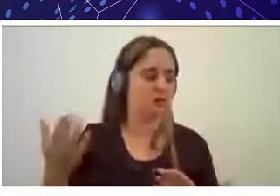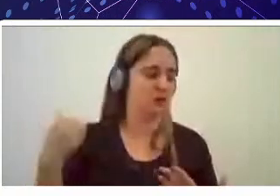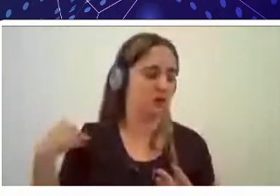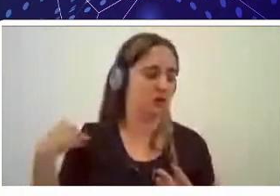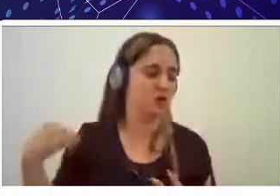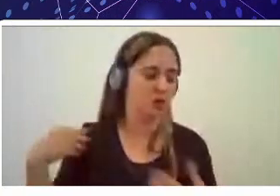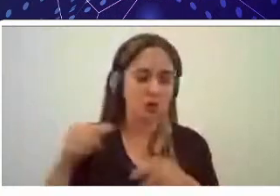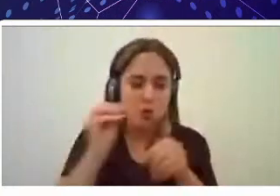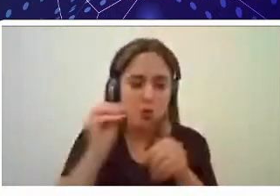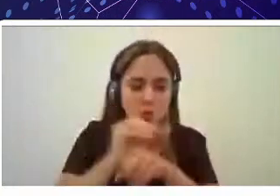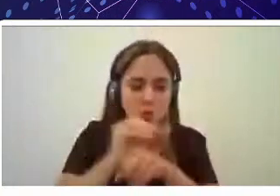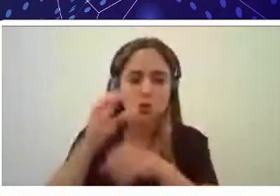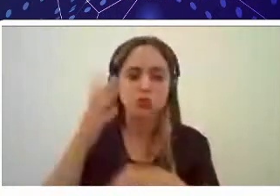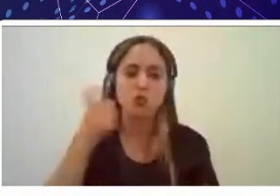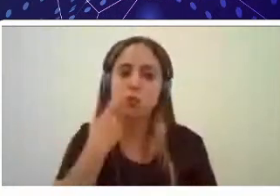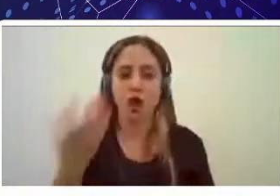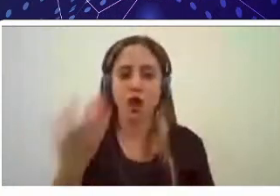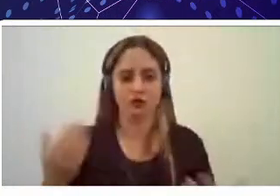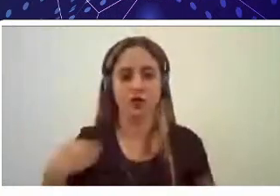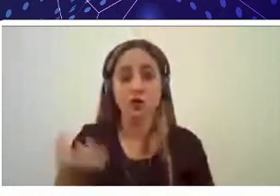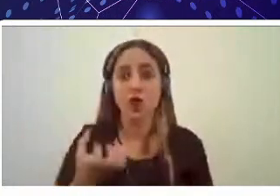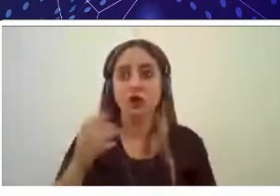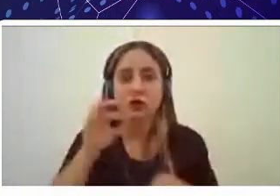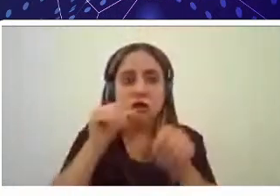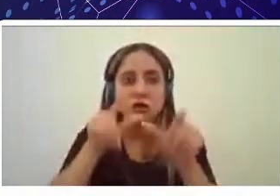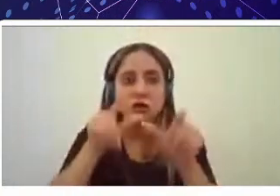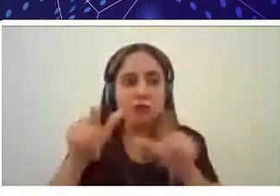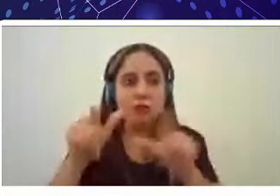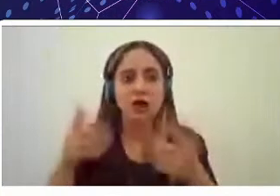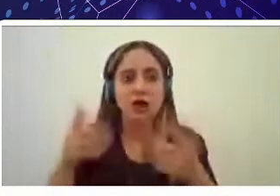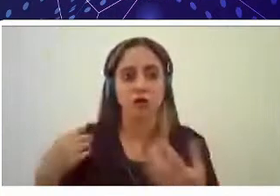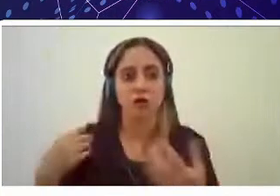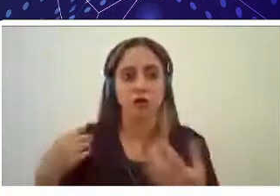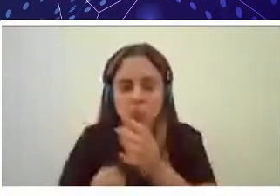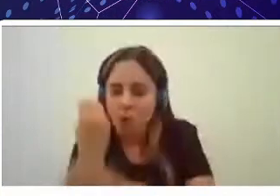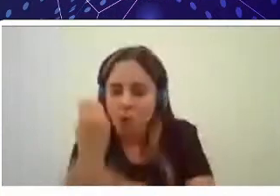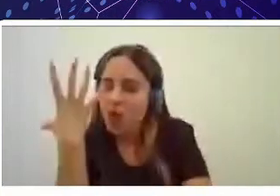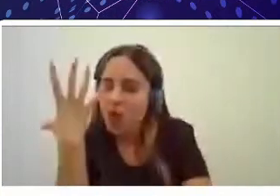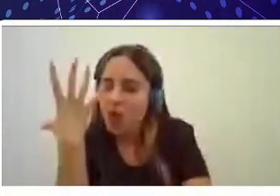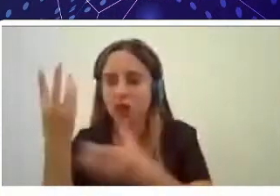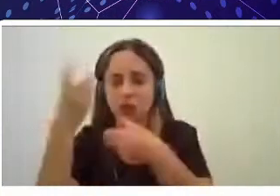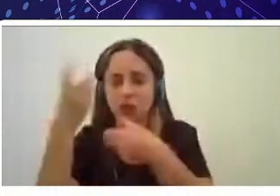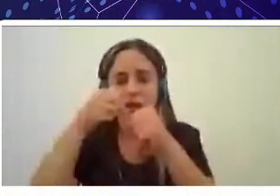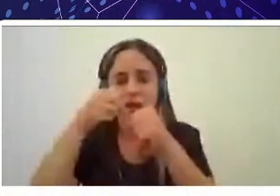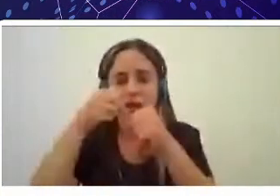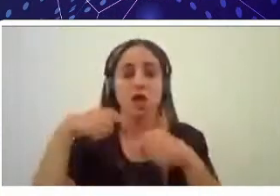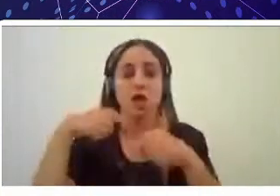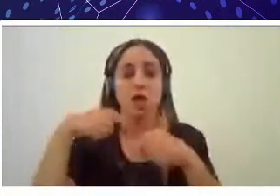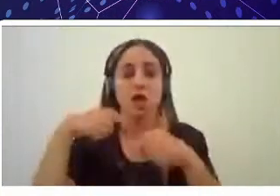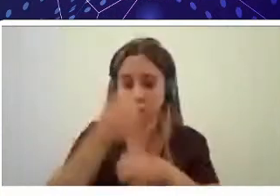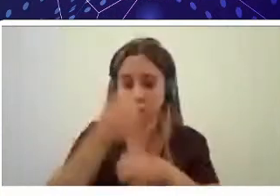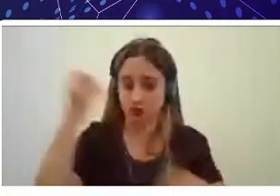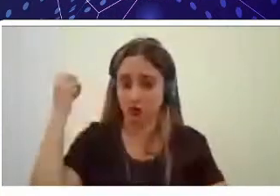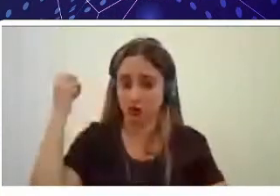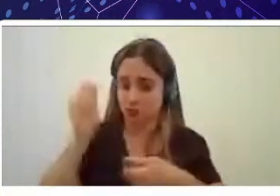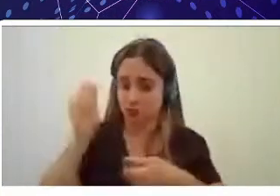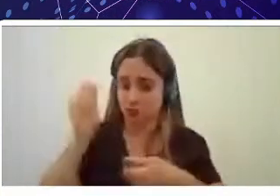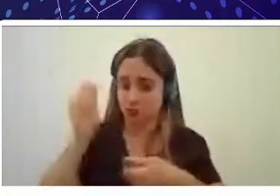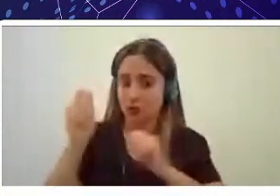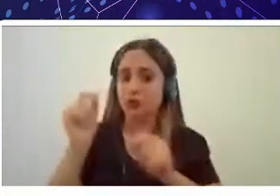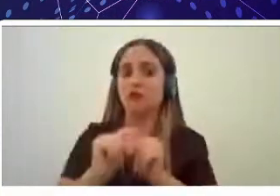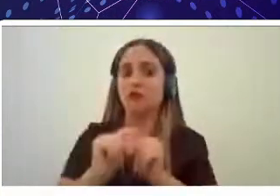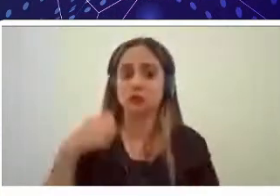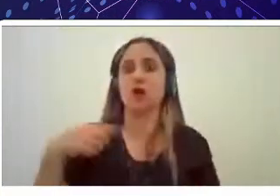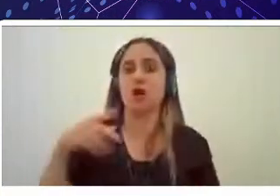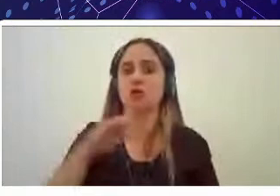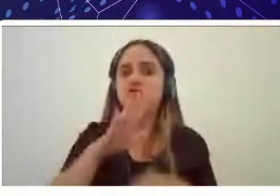Eu quero trabalhar com botânica, professor. A engenharia de pesca faz isso? Também faz. A gente pode conversar, chamar a professora Santina para